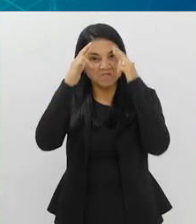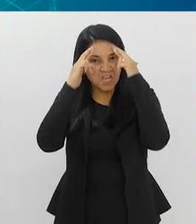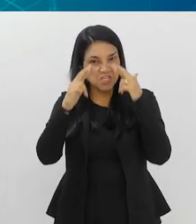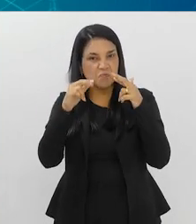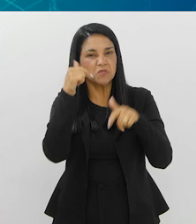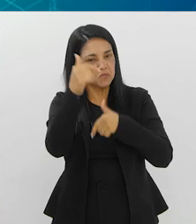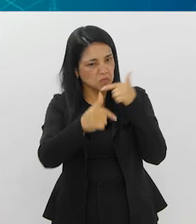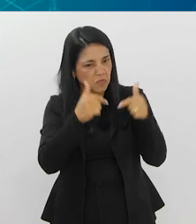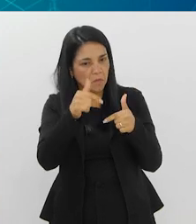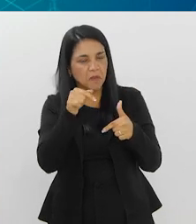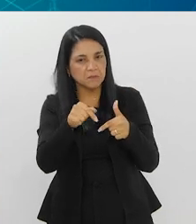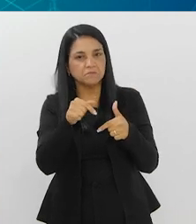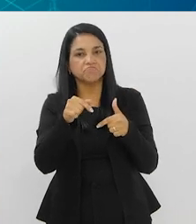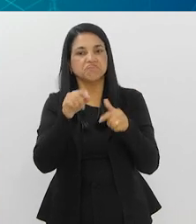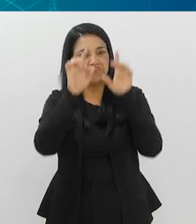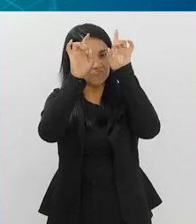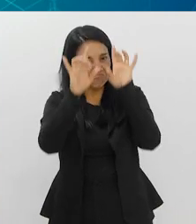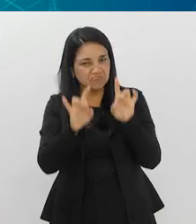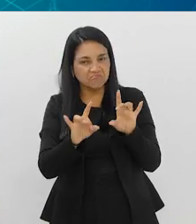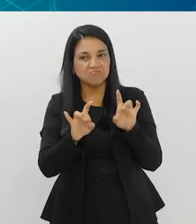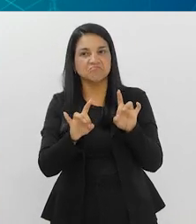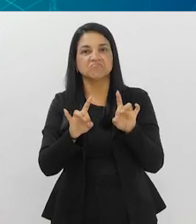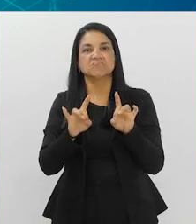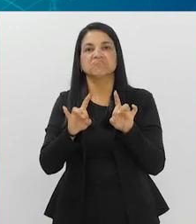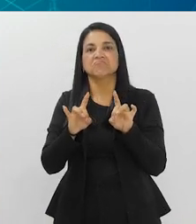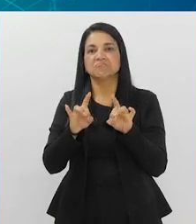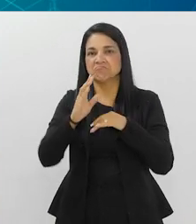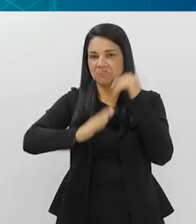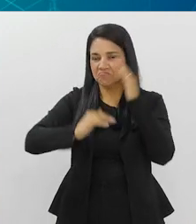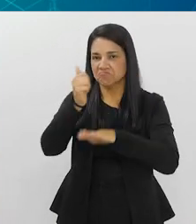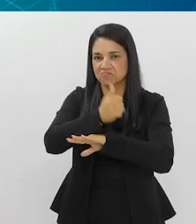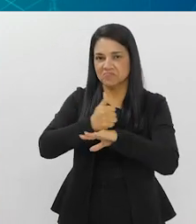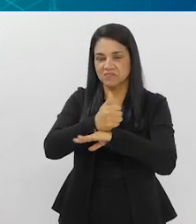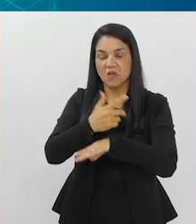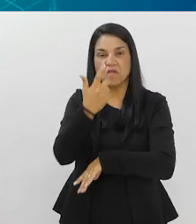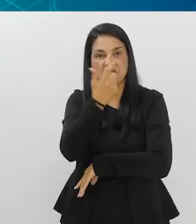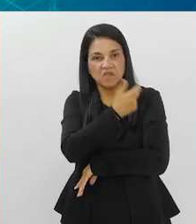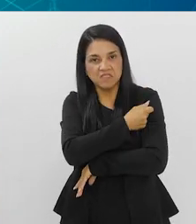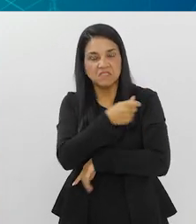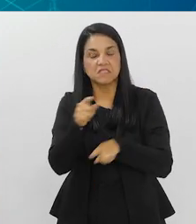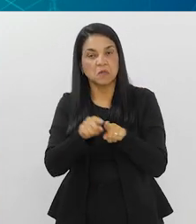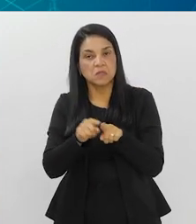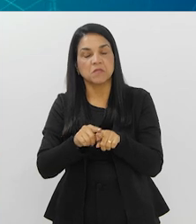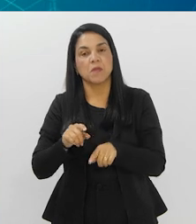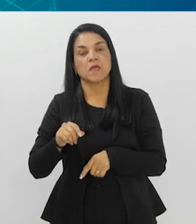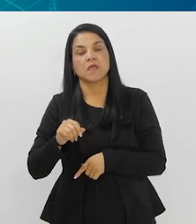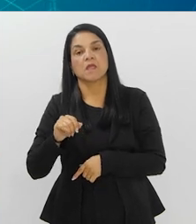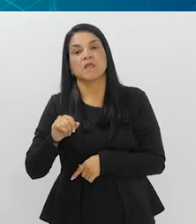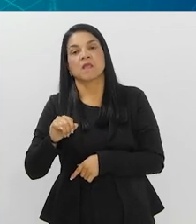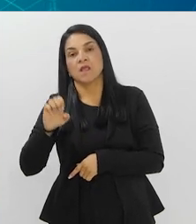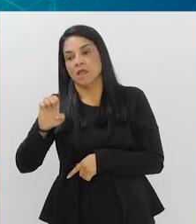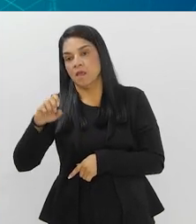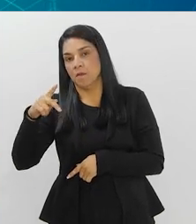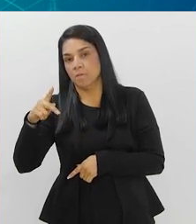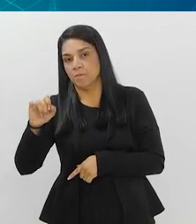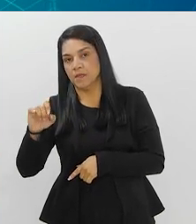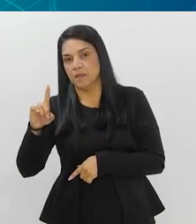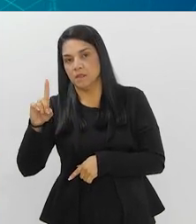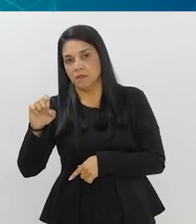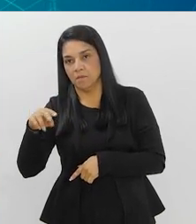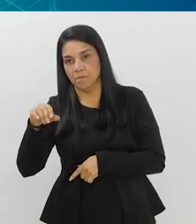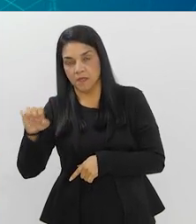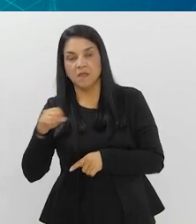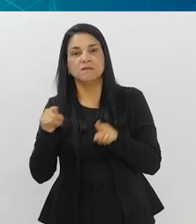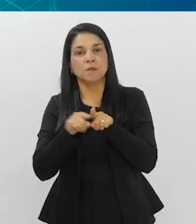pois você é um dos maiores especialistas em infodemia, hesitação vacinal no país e como trabalhar estratégias para